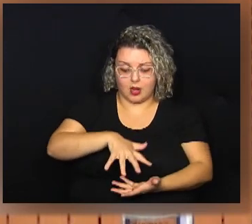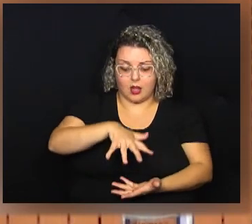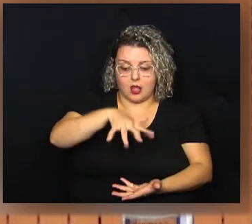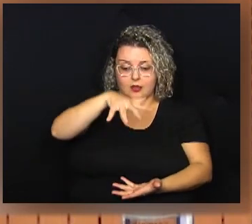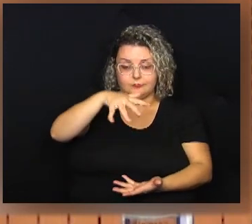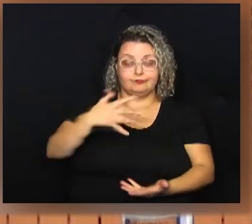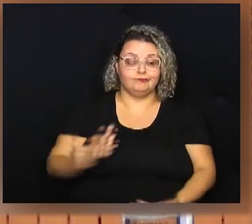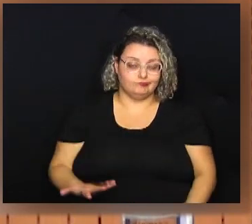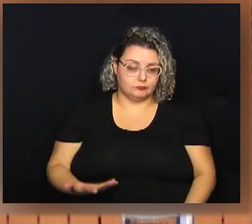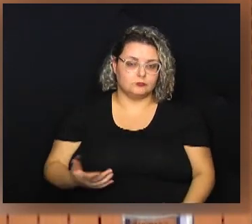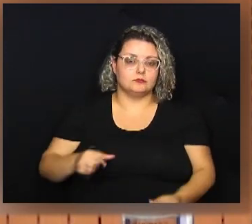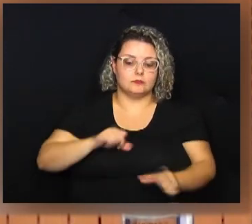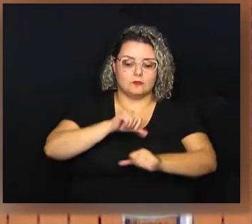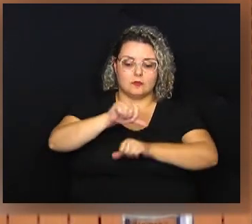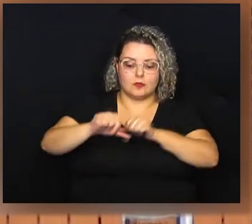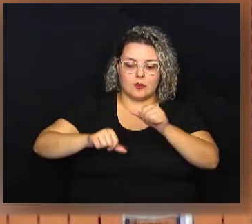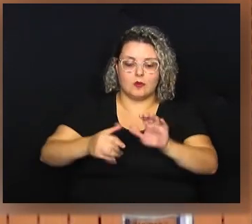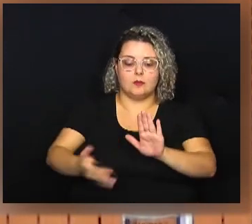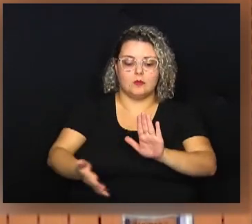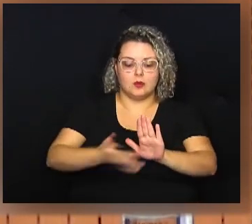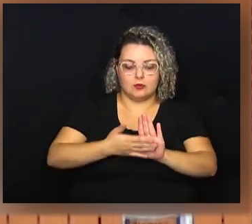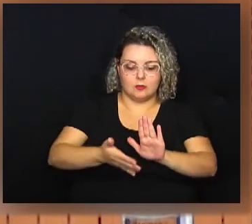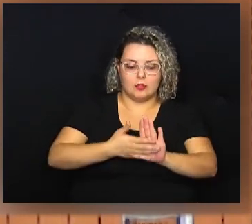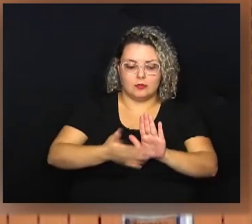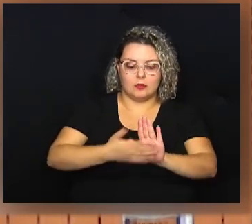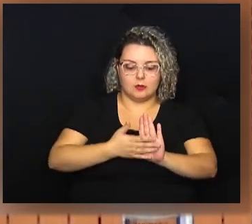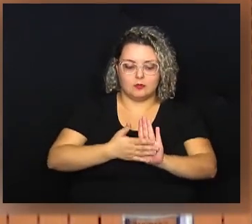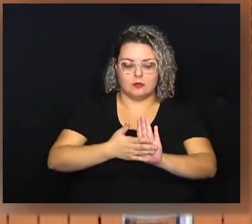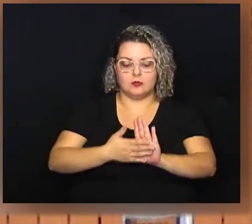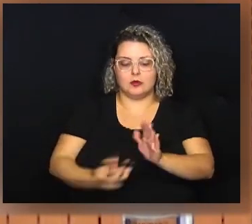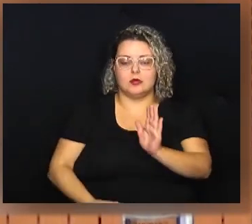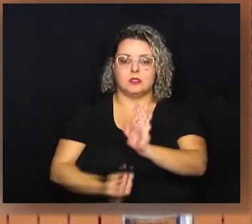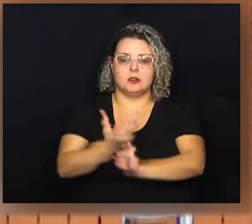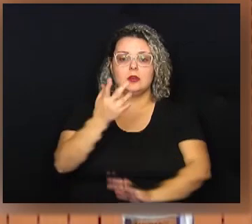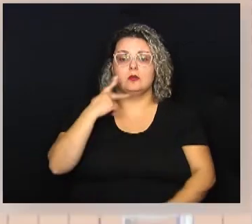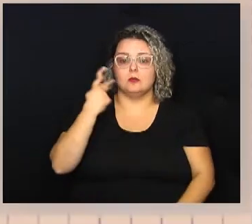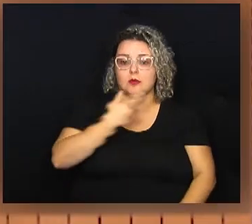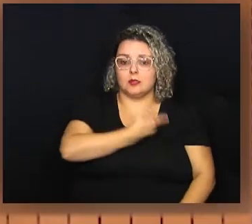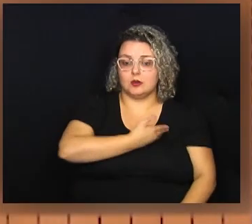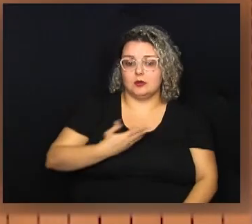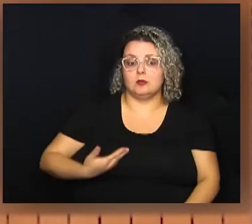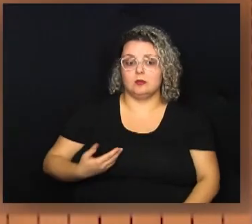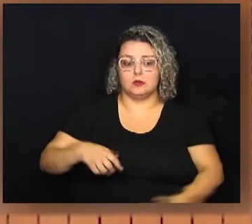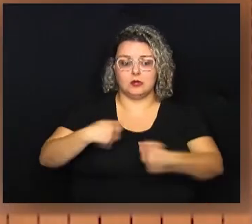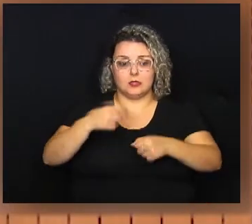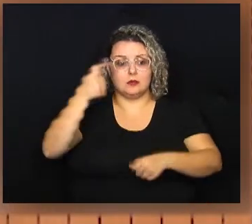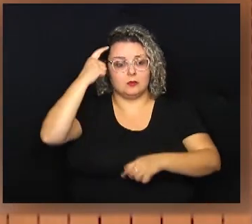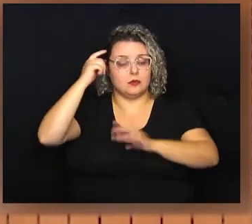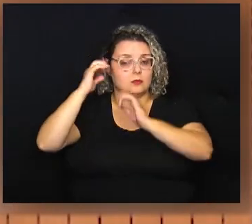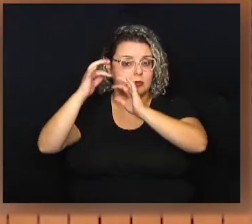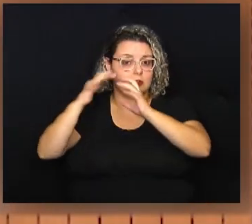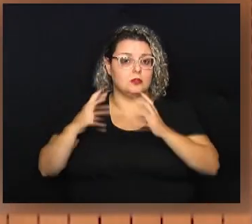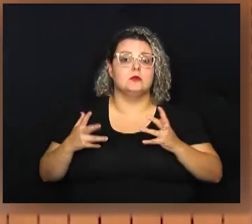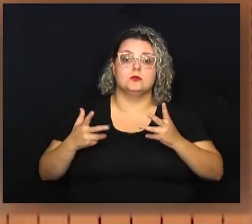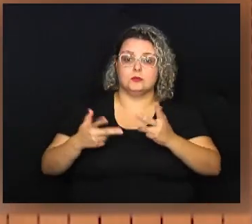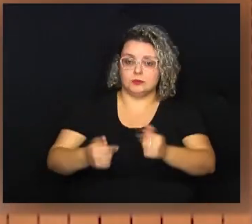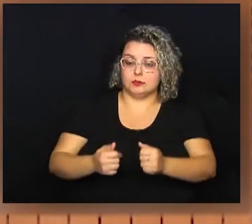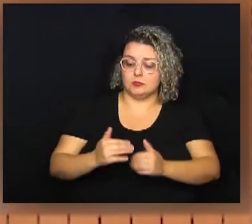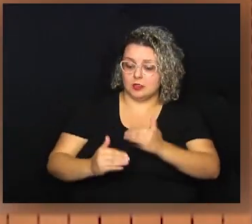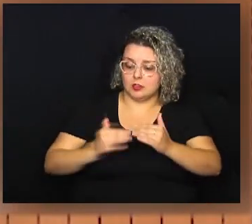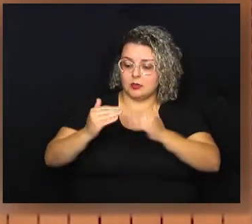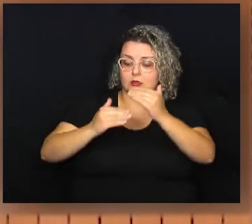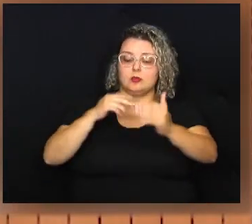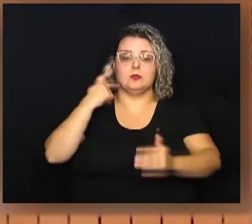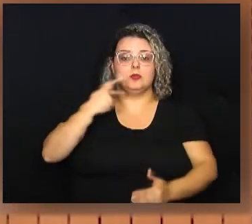trazendo na sua individualidade e transformar isso em uma proposta para ser formada uma política pública. A gente tem que pensar na coletividade,